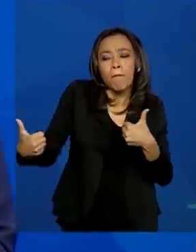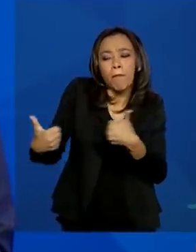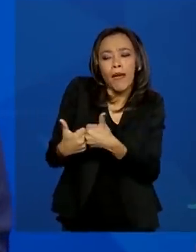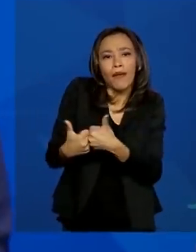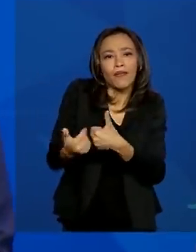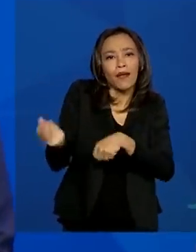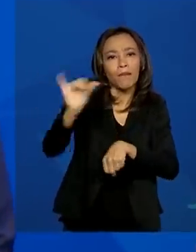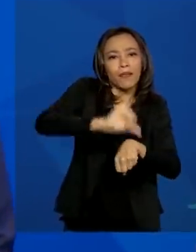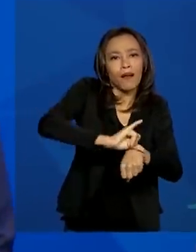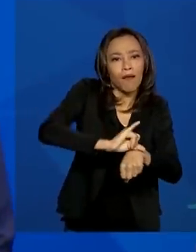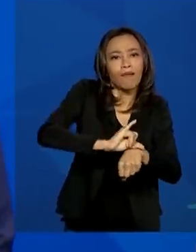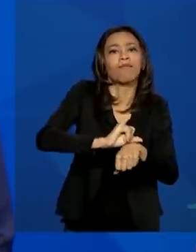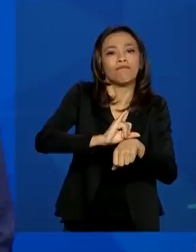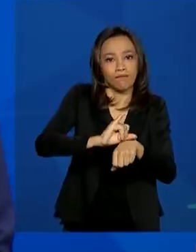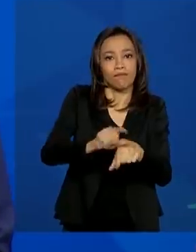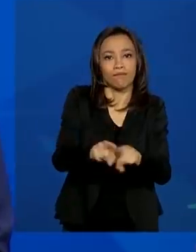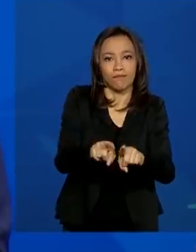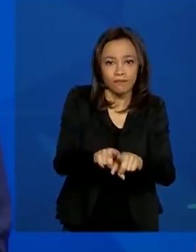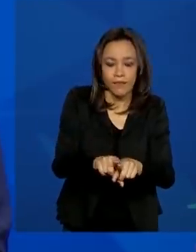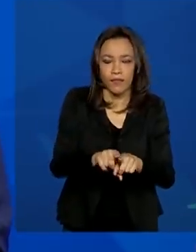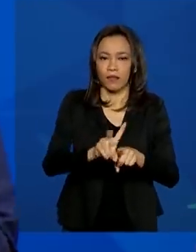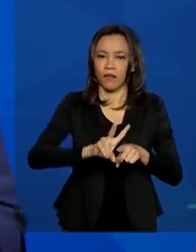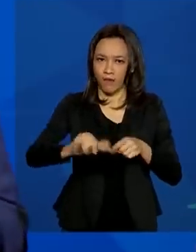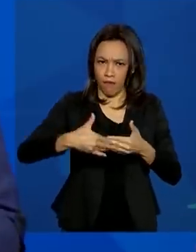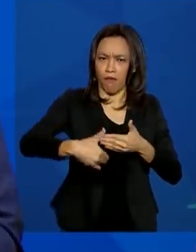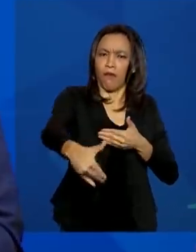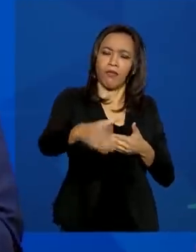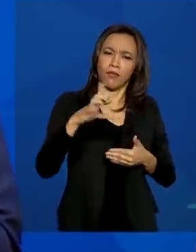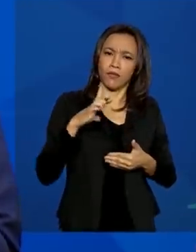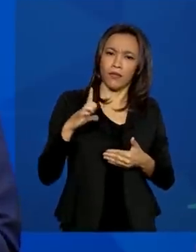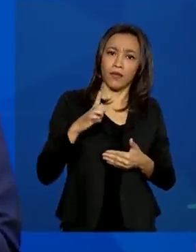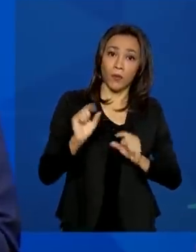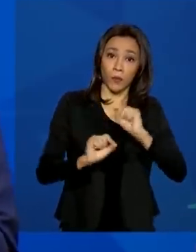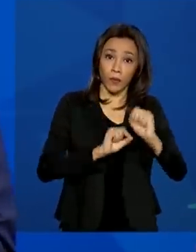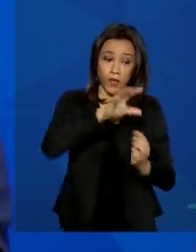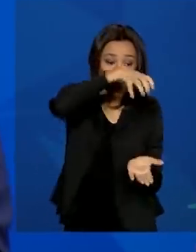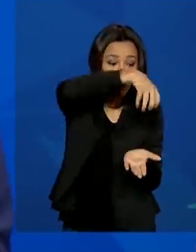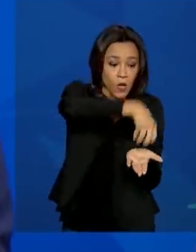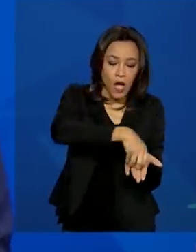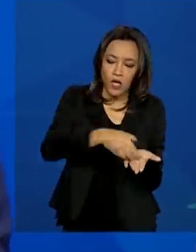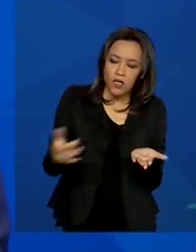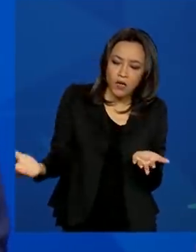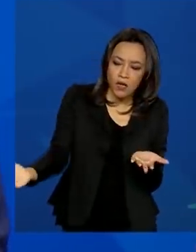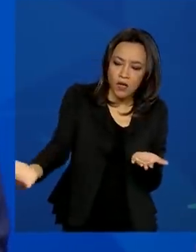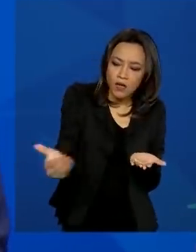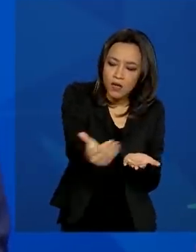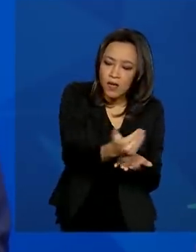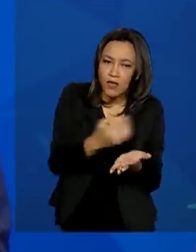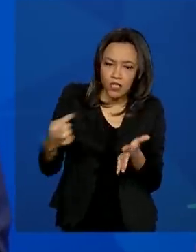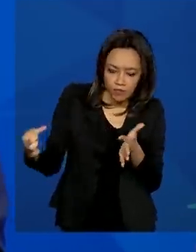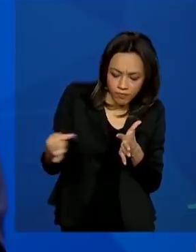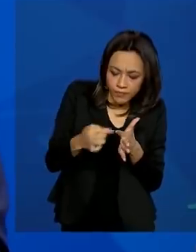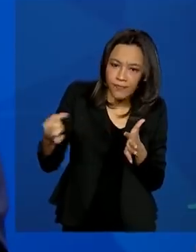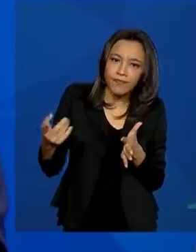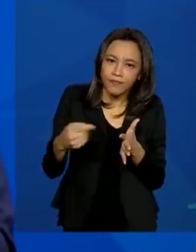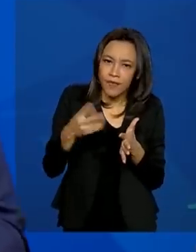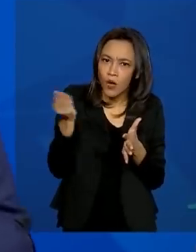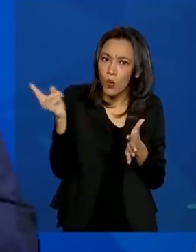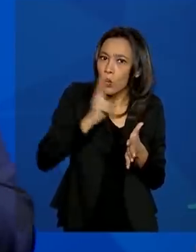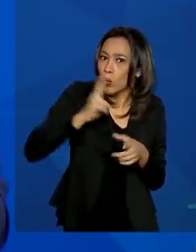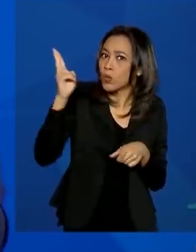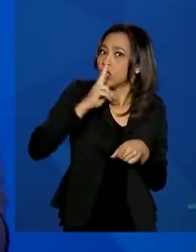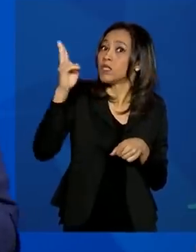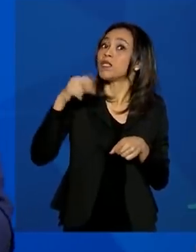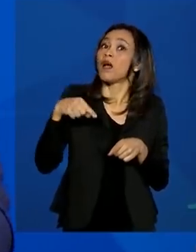capitais, na região metropolitana, nós teremos as unidades de coleta de diagnóstico emergencial. Essas unidades